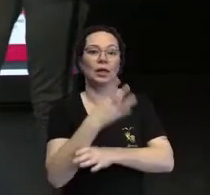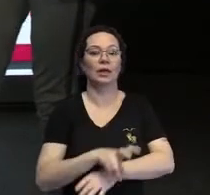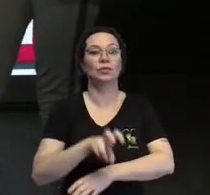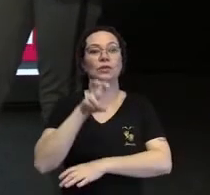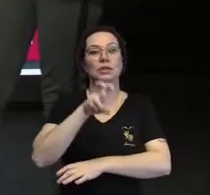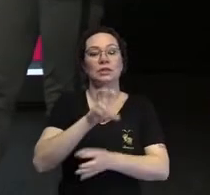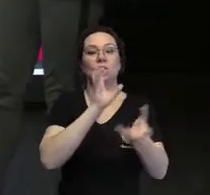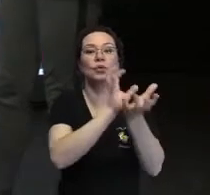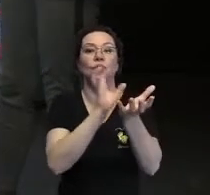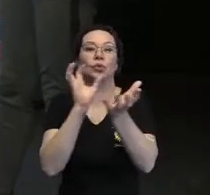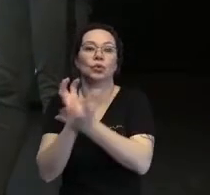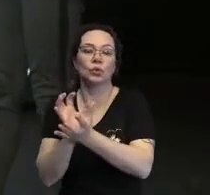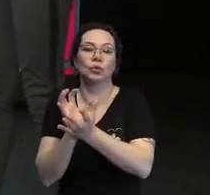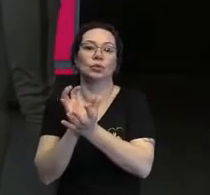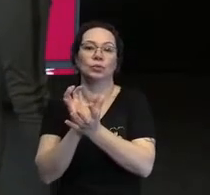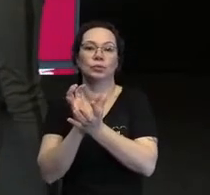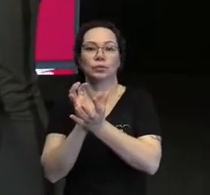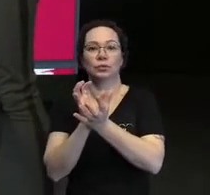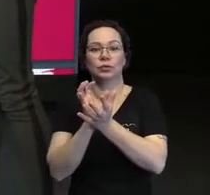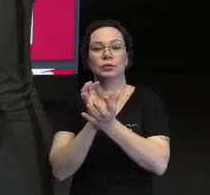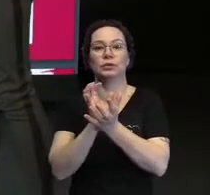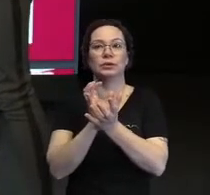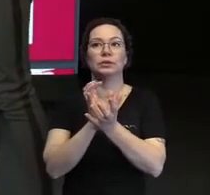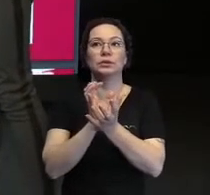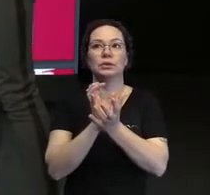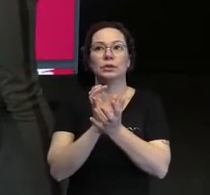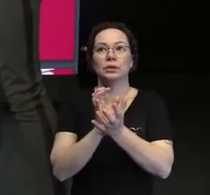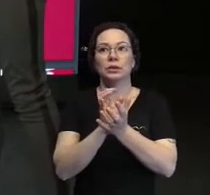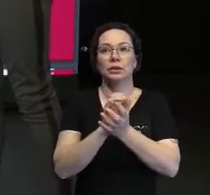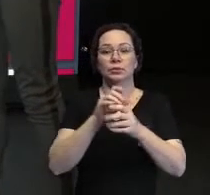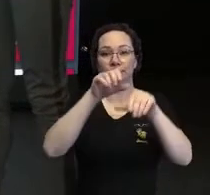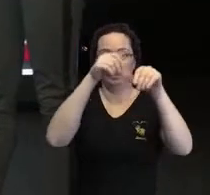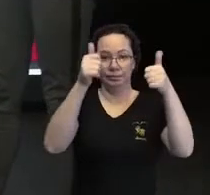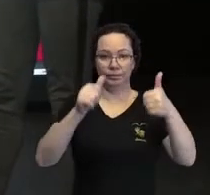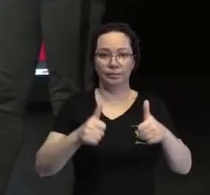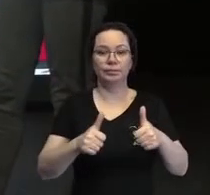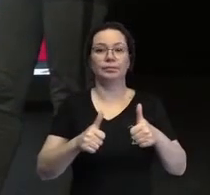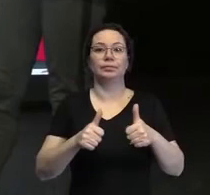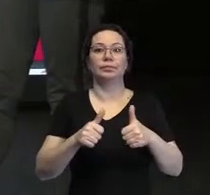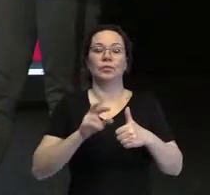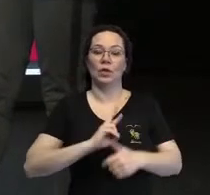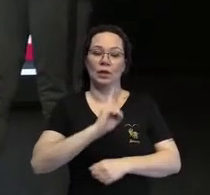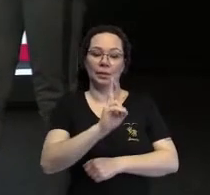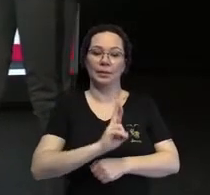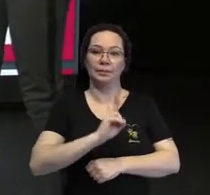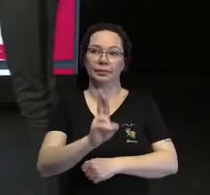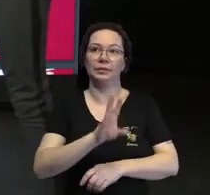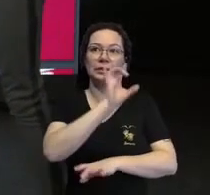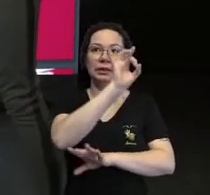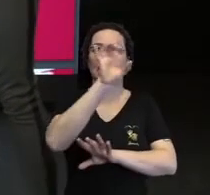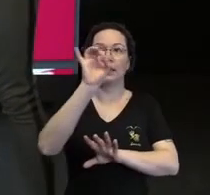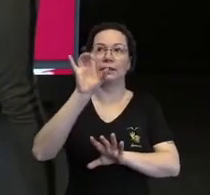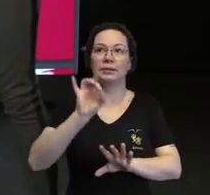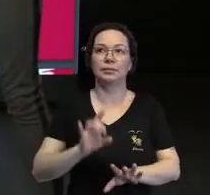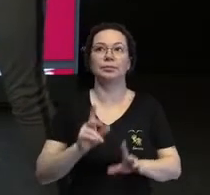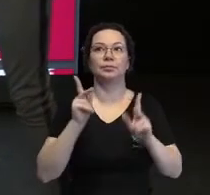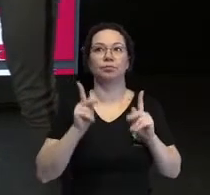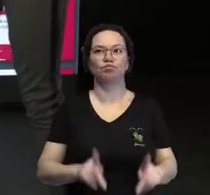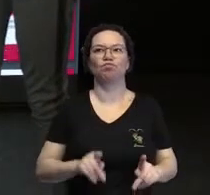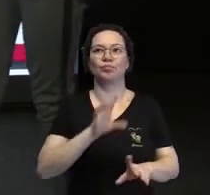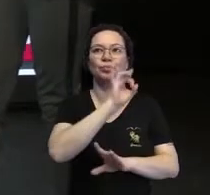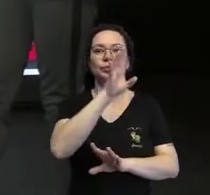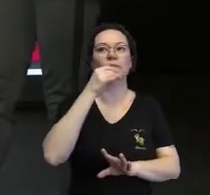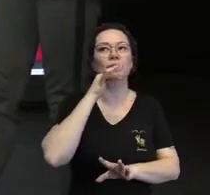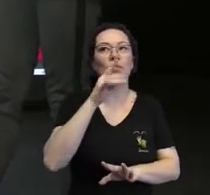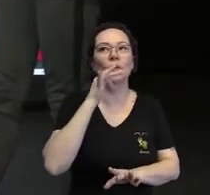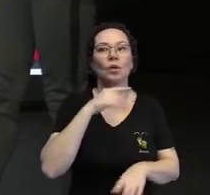grupos de afinidade. A imagem representa cada um, cada símbolo e cada cor. Entre